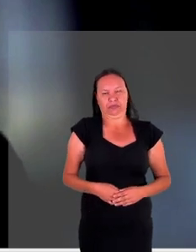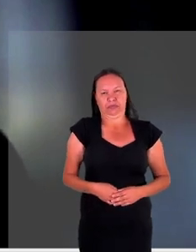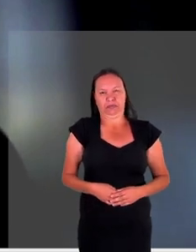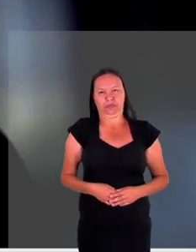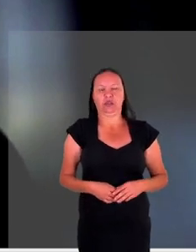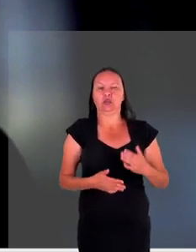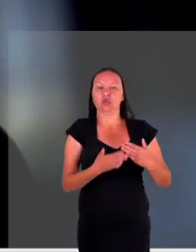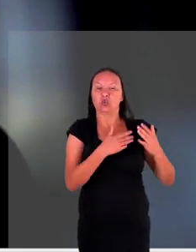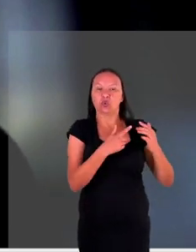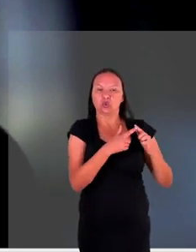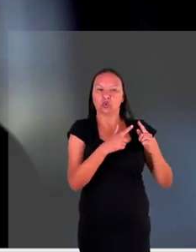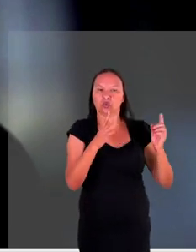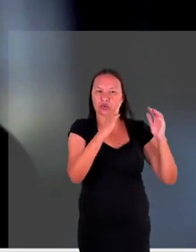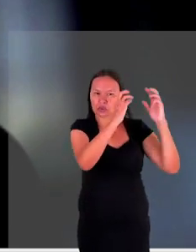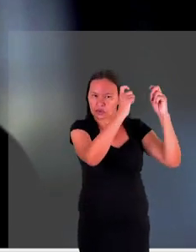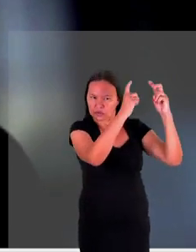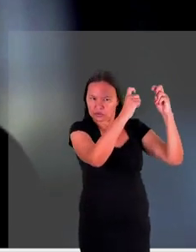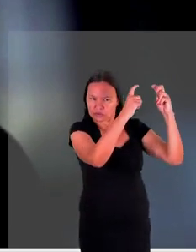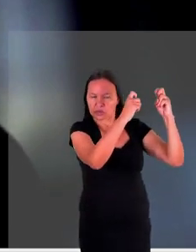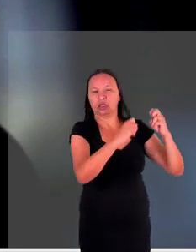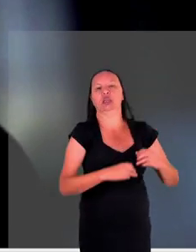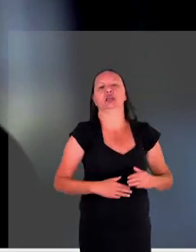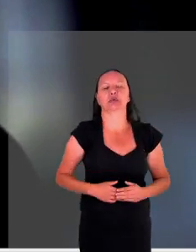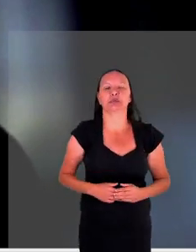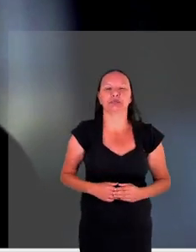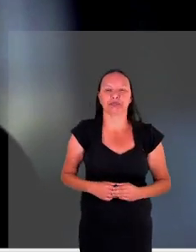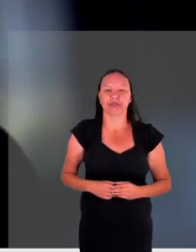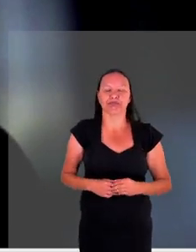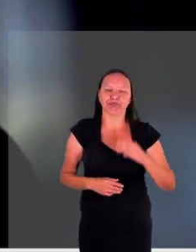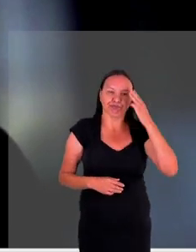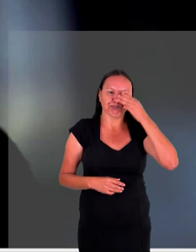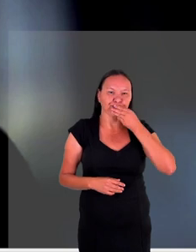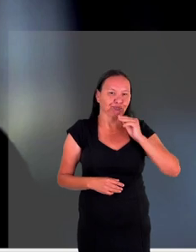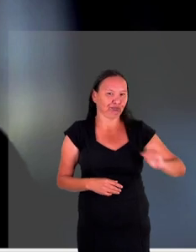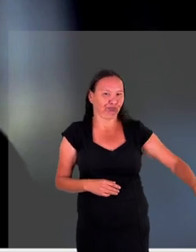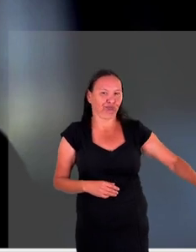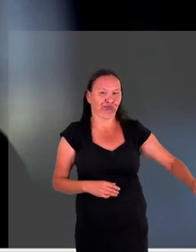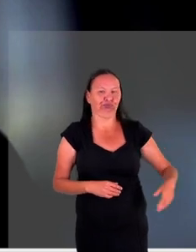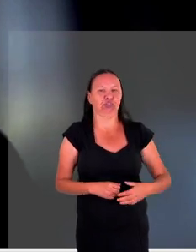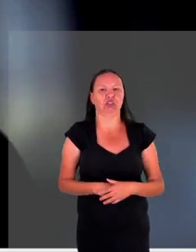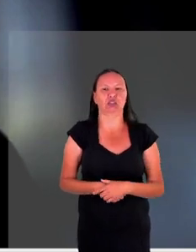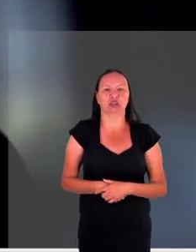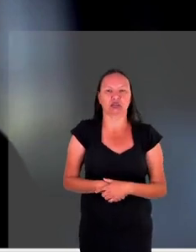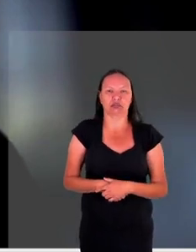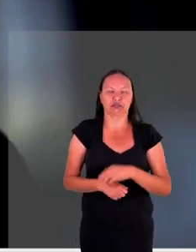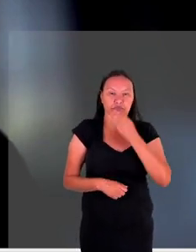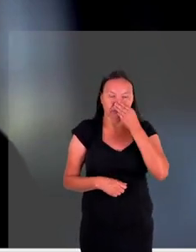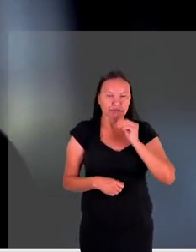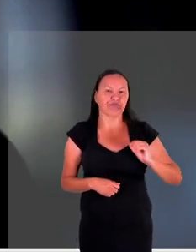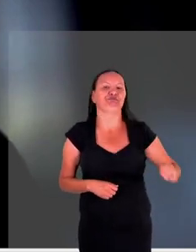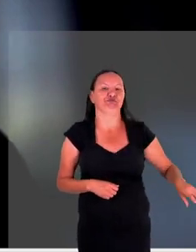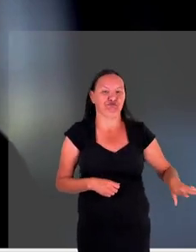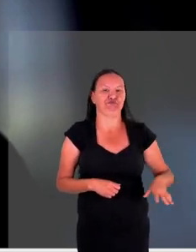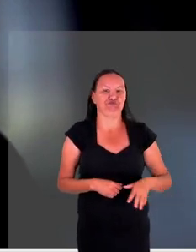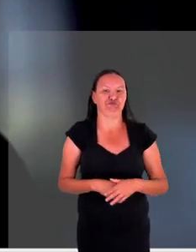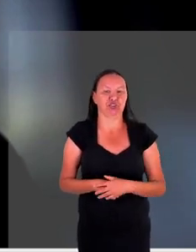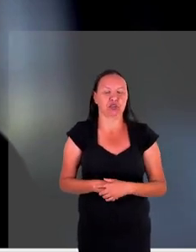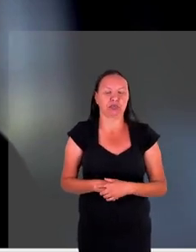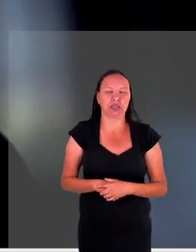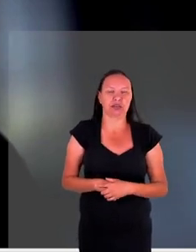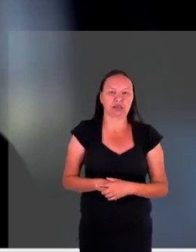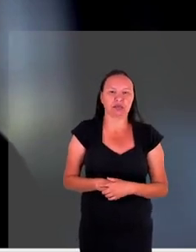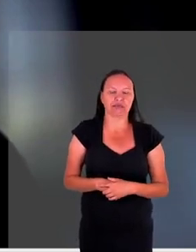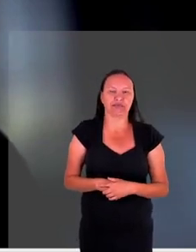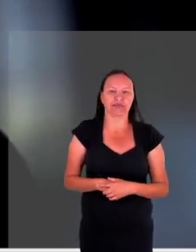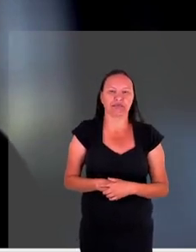situação que com frequência a gente ignora e despreza né não só ignora a gente despreza né